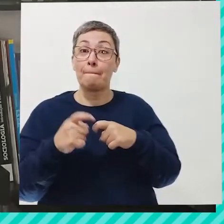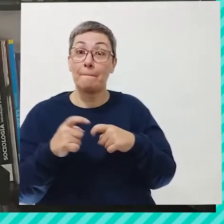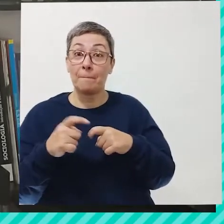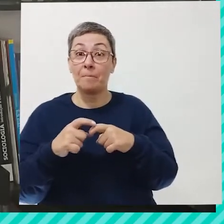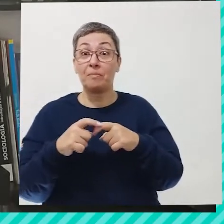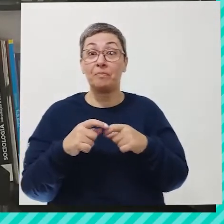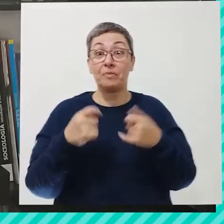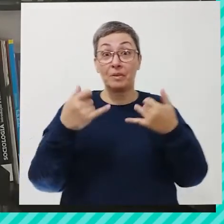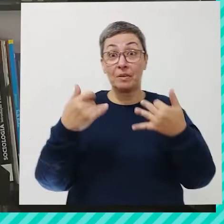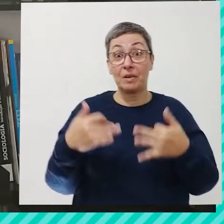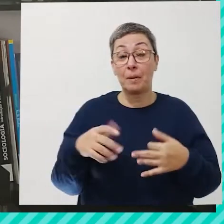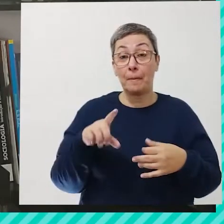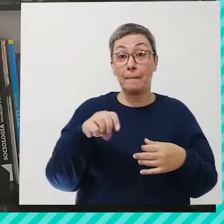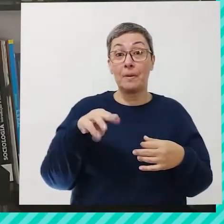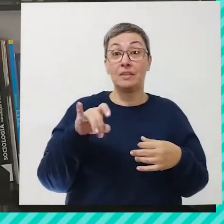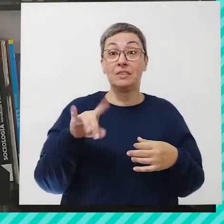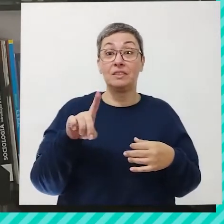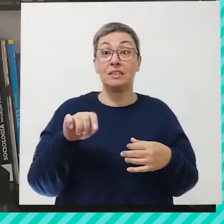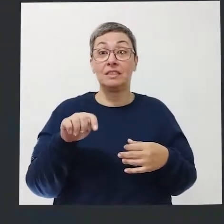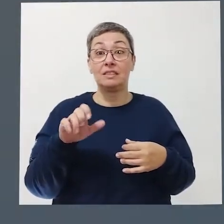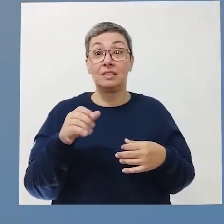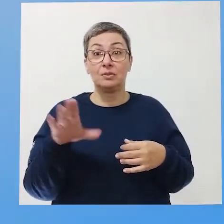sobre a meditação. Vamos lá?